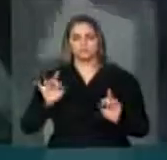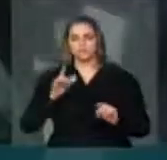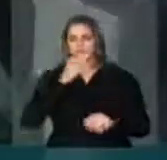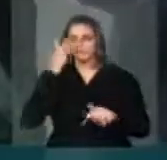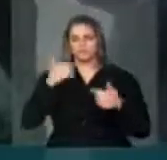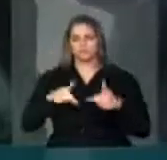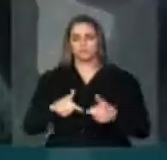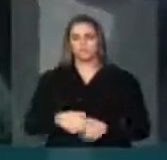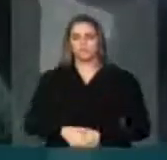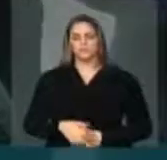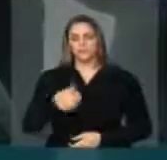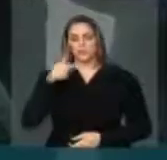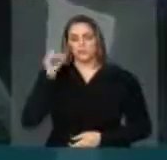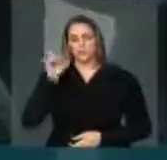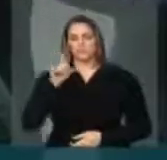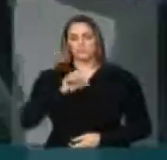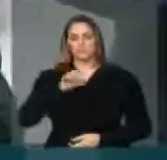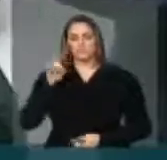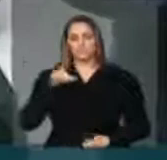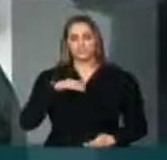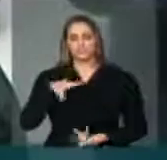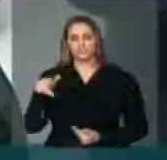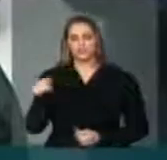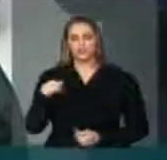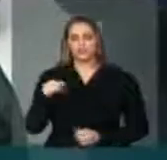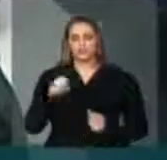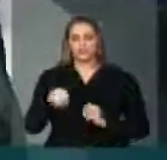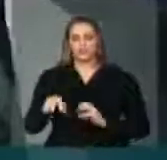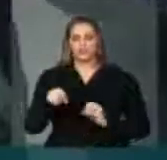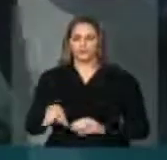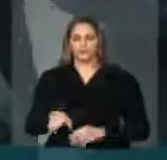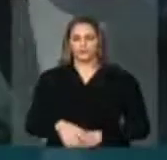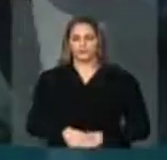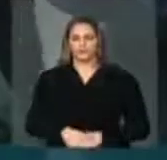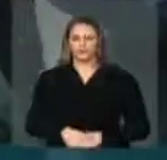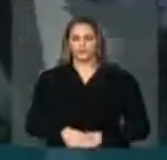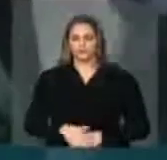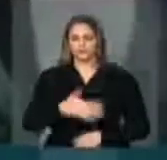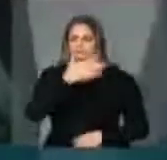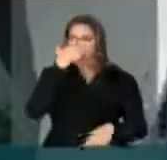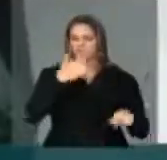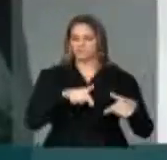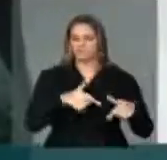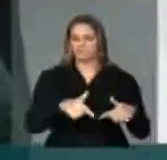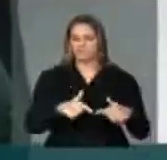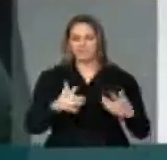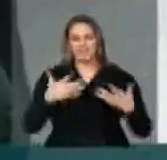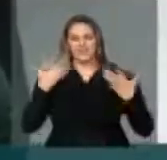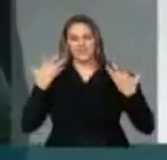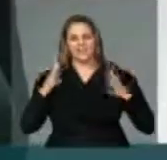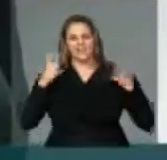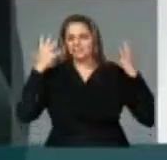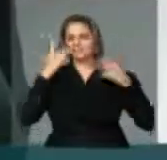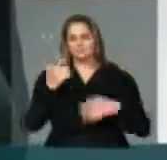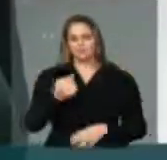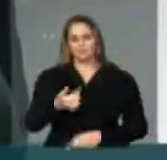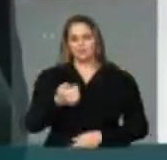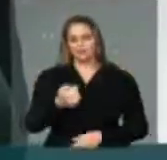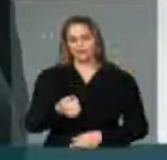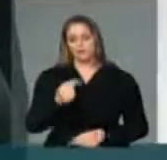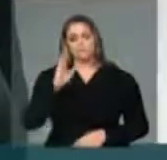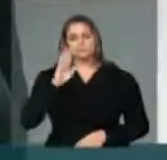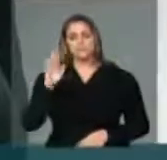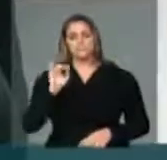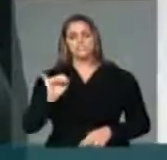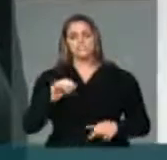Mundial da Educação. Os trabalhadores têm pouco que festejar, os trabalhadores em educação, me parece, têm muito